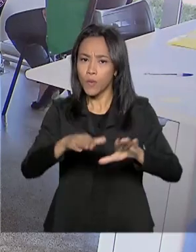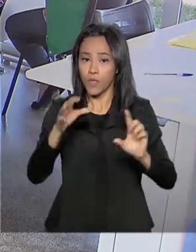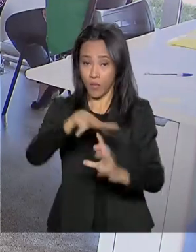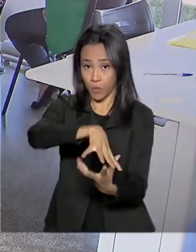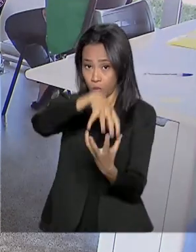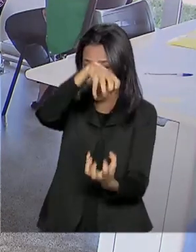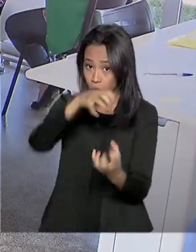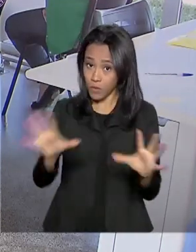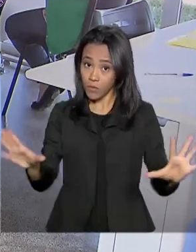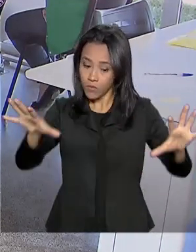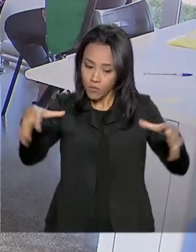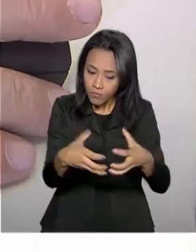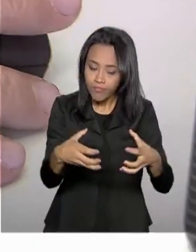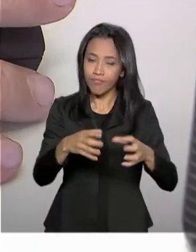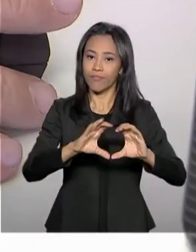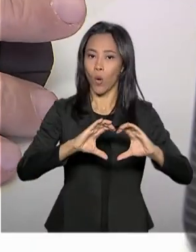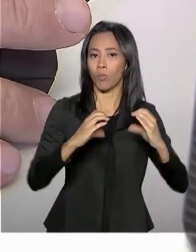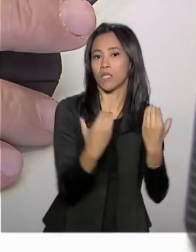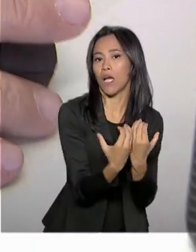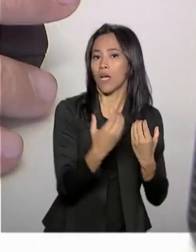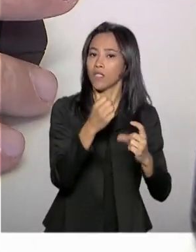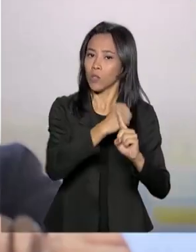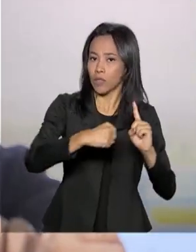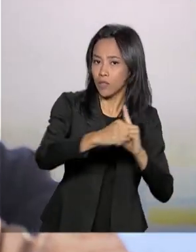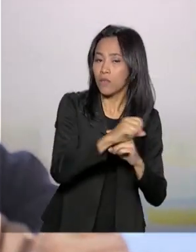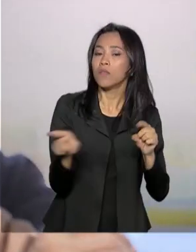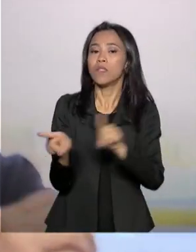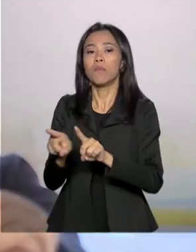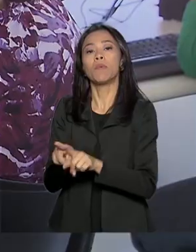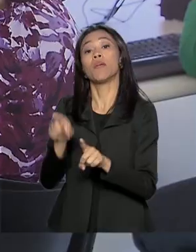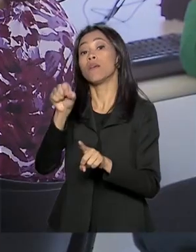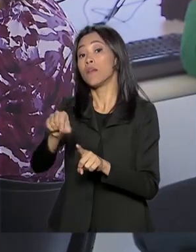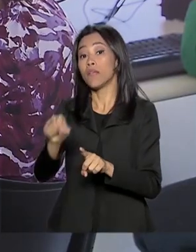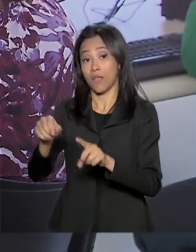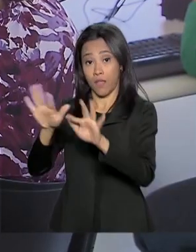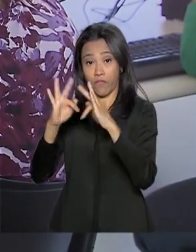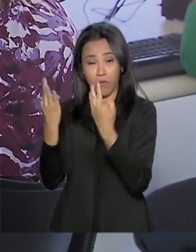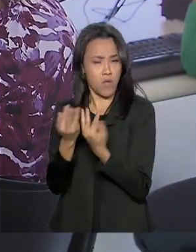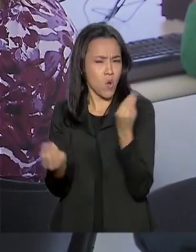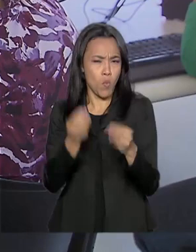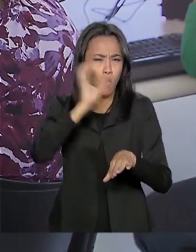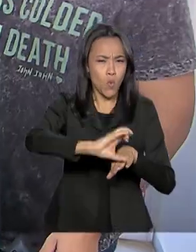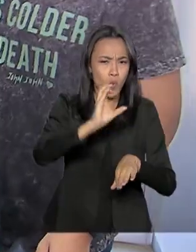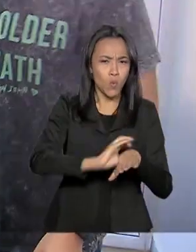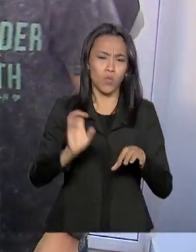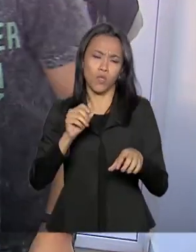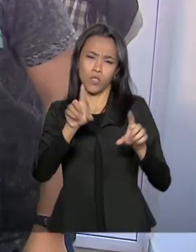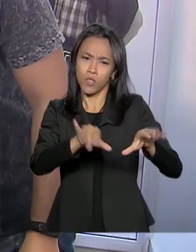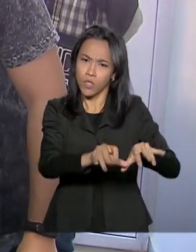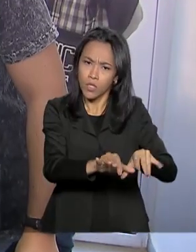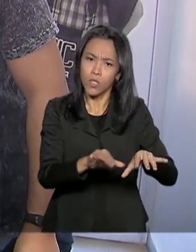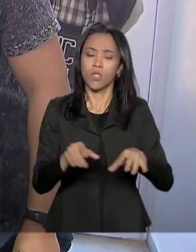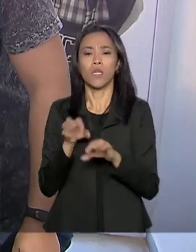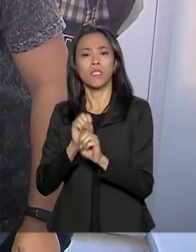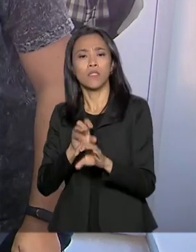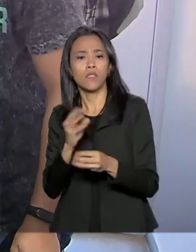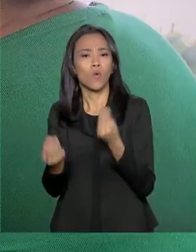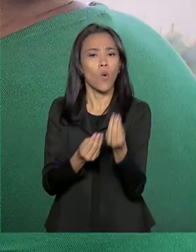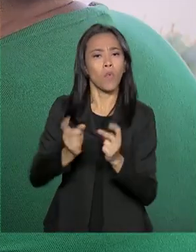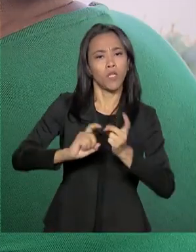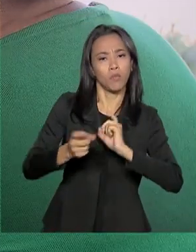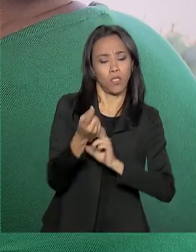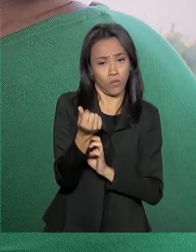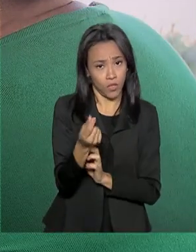comunidade e na família, a partir de cursos de informática, educação financeira e também da conscientização